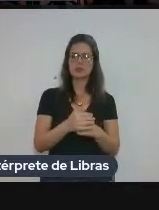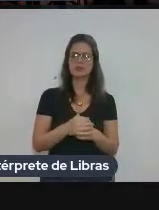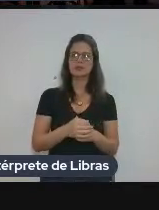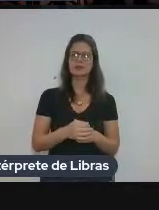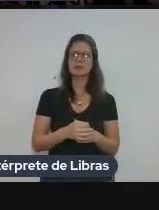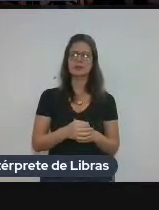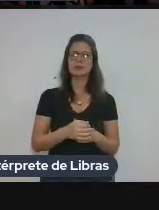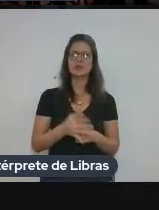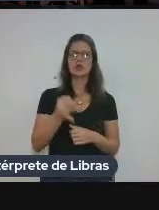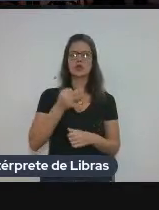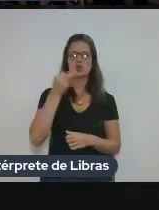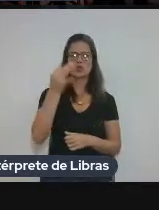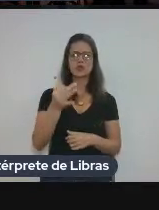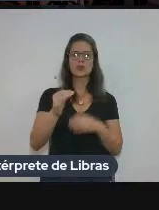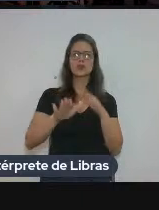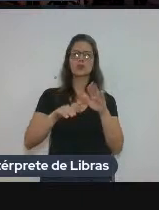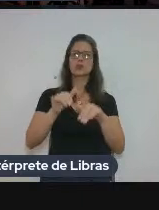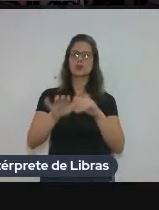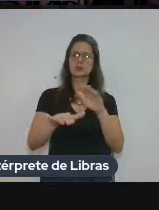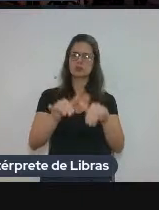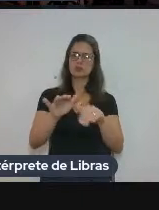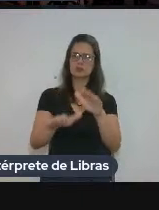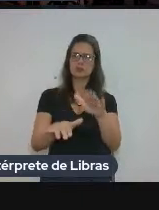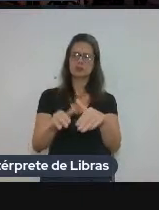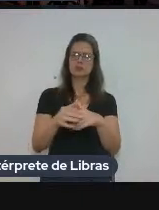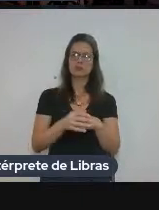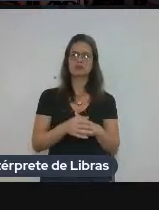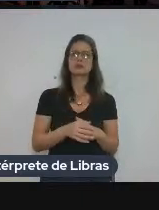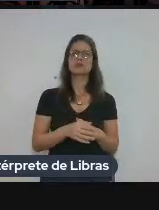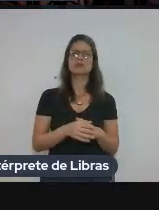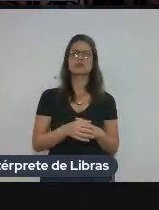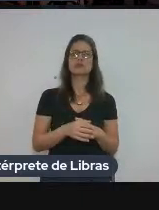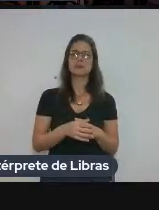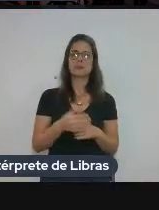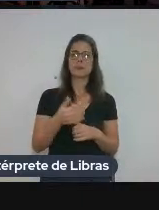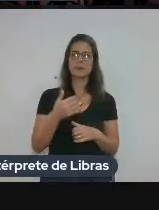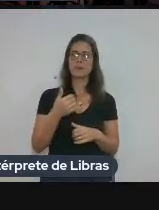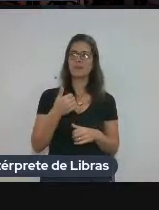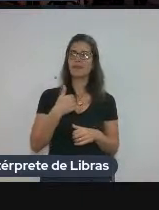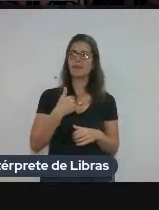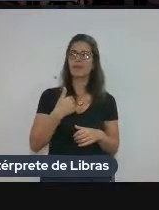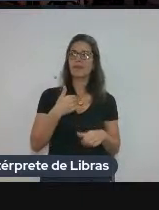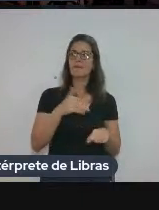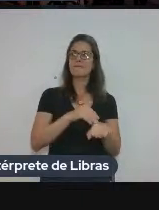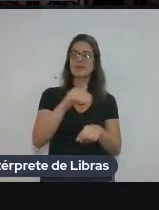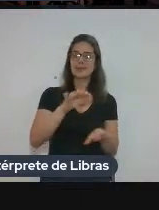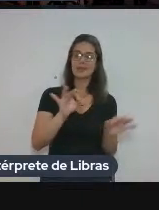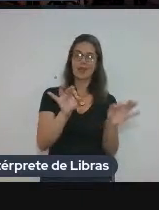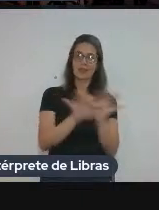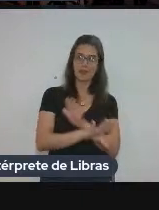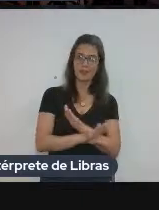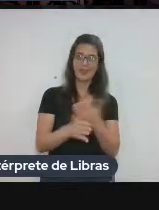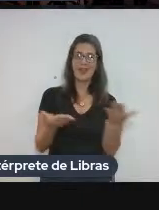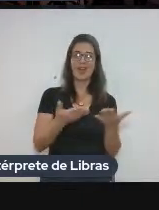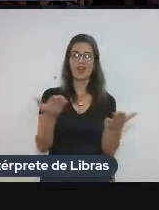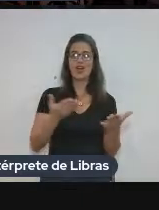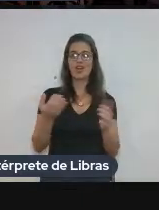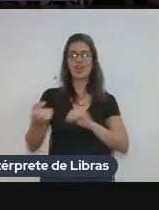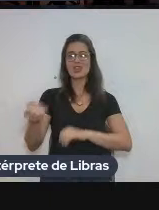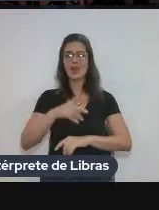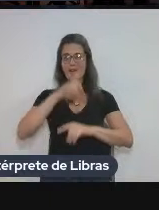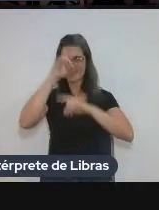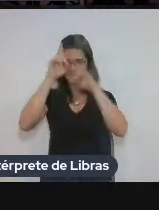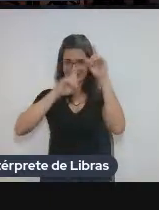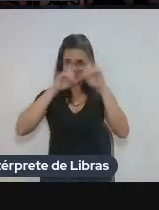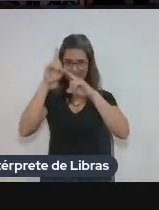Bom, para os futuros passos, né? Agora que eu tenho meu mestrado, tive muitas, muitas ideias. E a gente